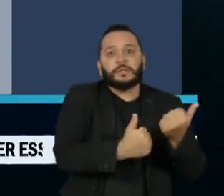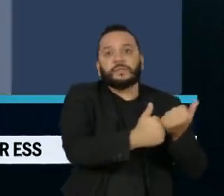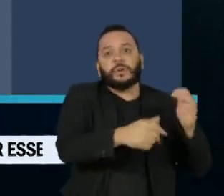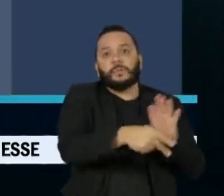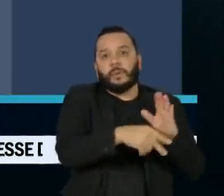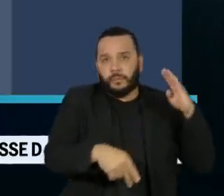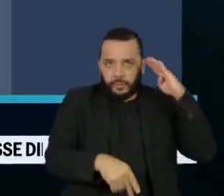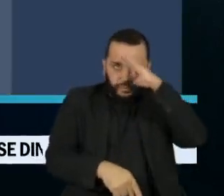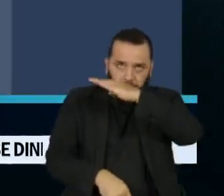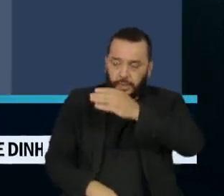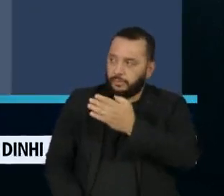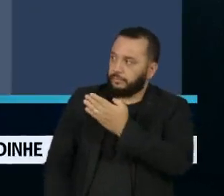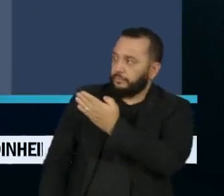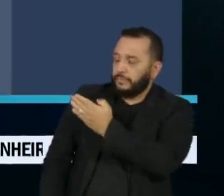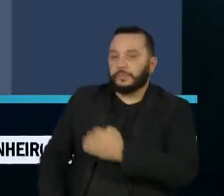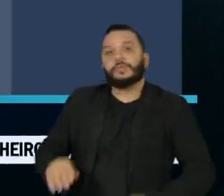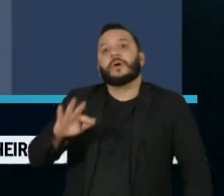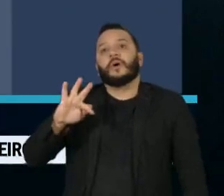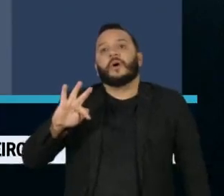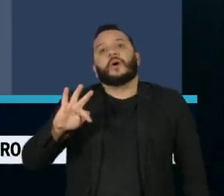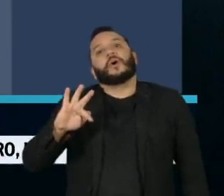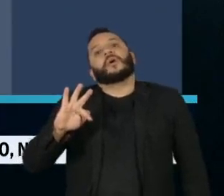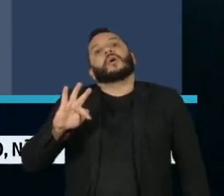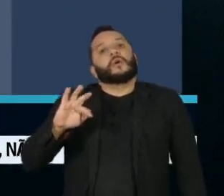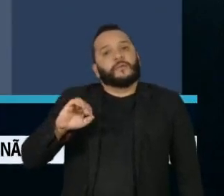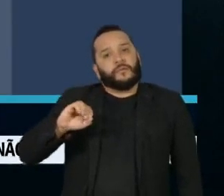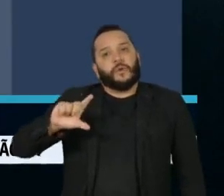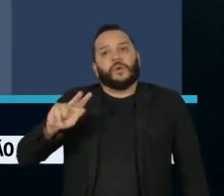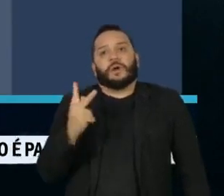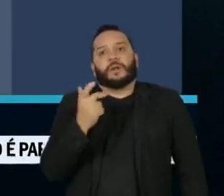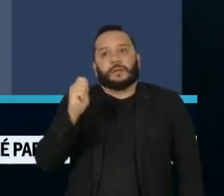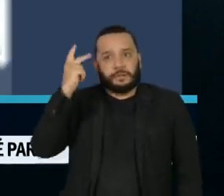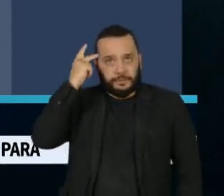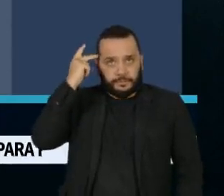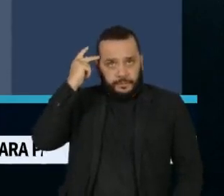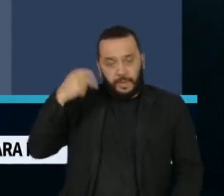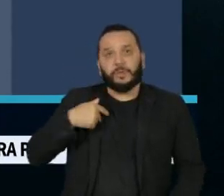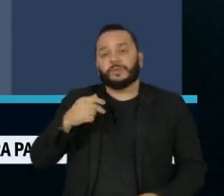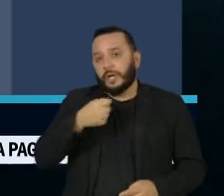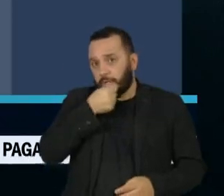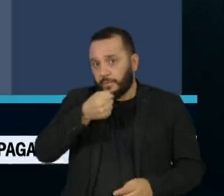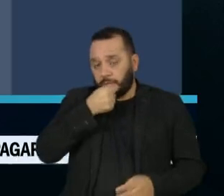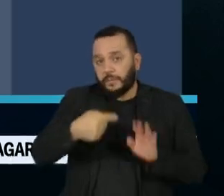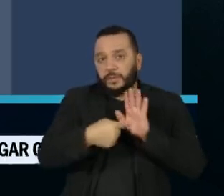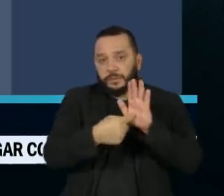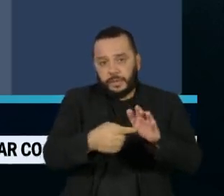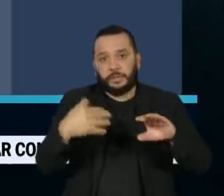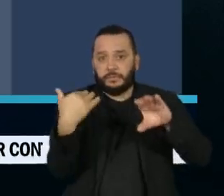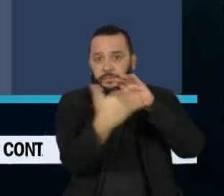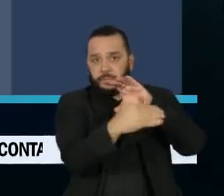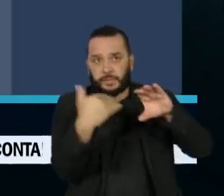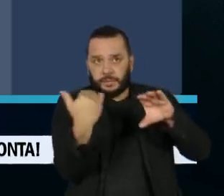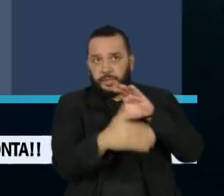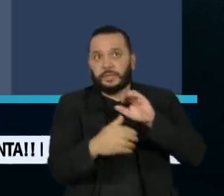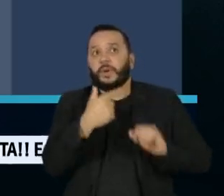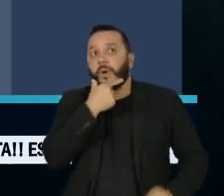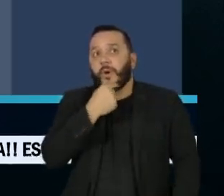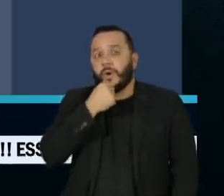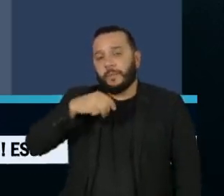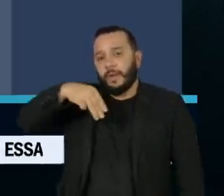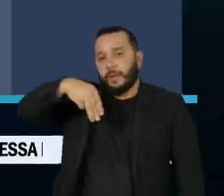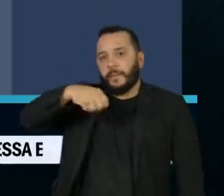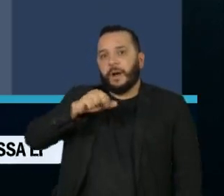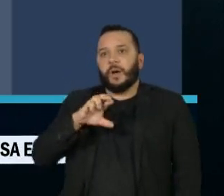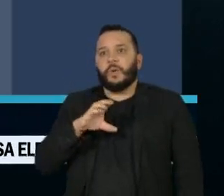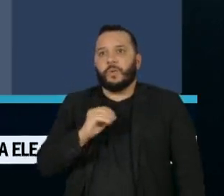A denúncia é do jornal Folha de São Paulo. Segundo a reportagem, mensagens, fotos e áudios trocados pelo Tenente-Coronel Mauro César Barbosa